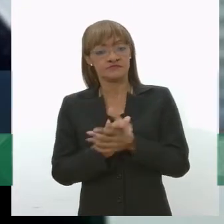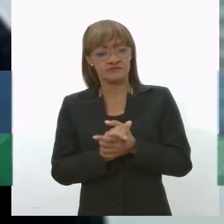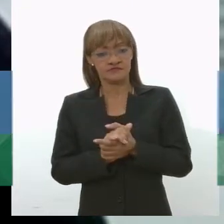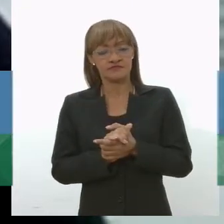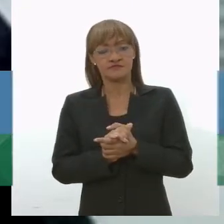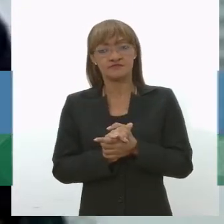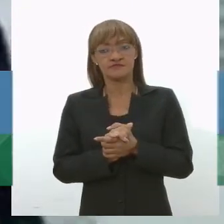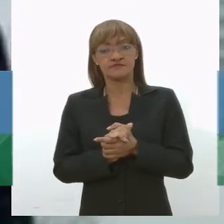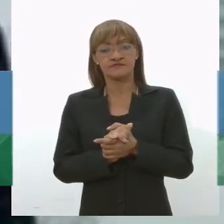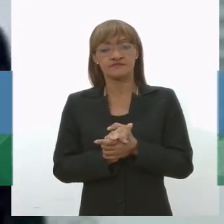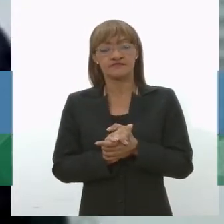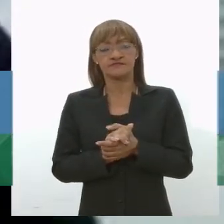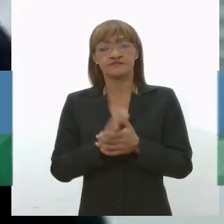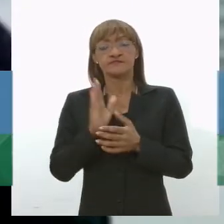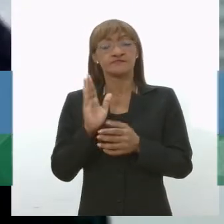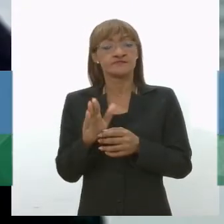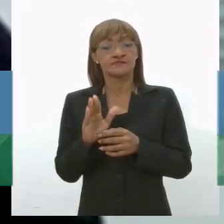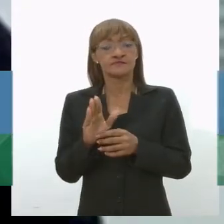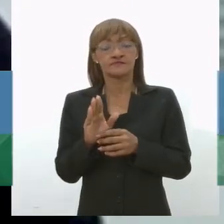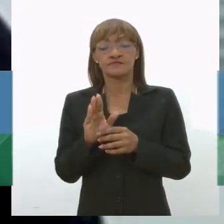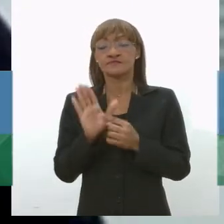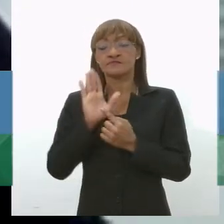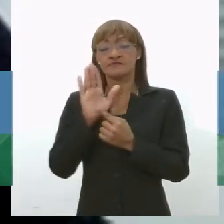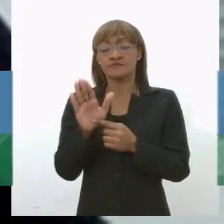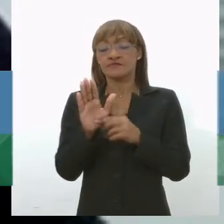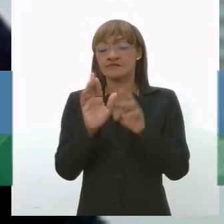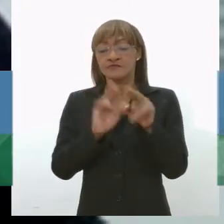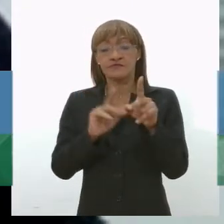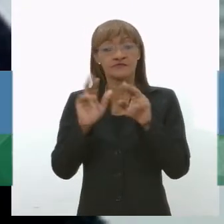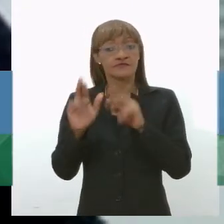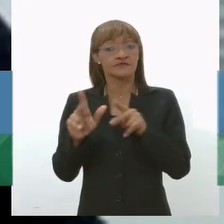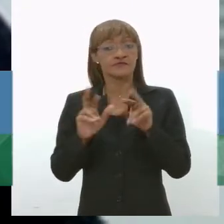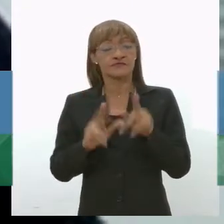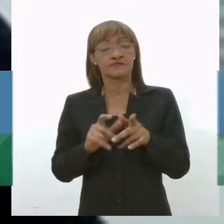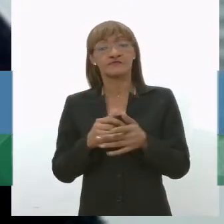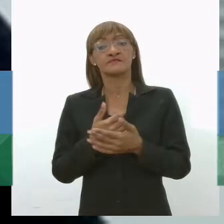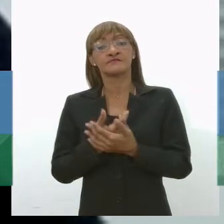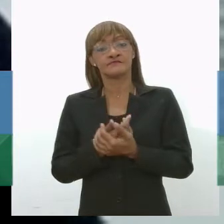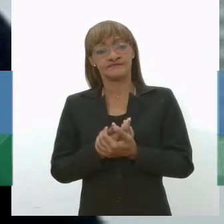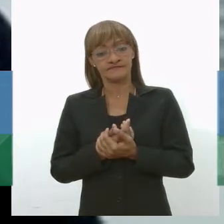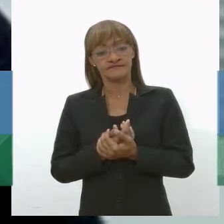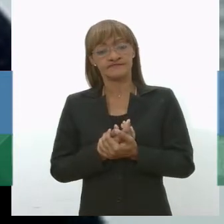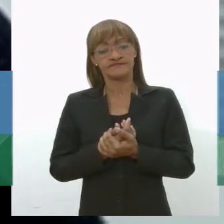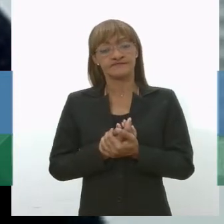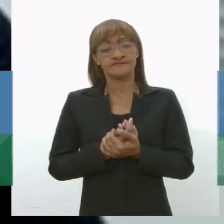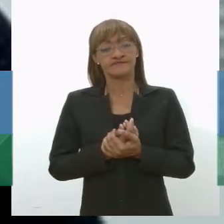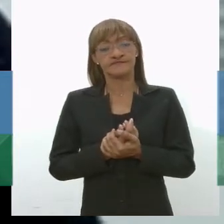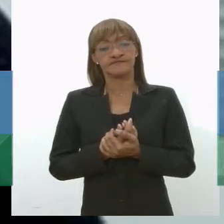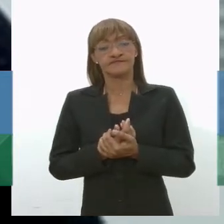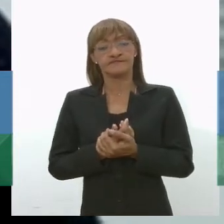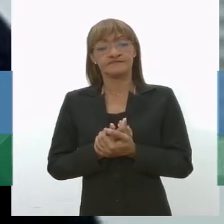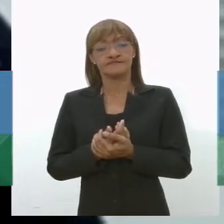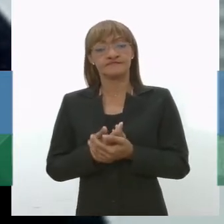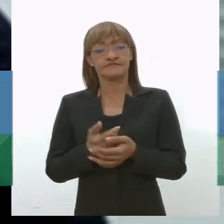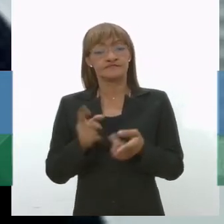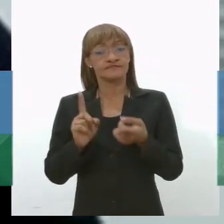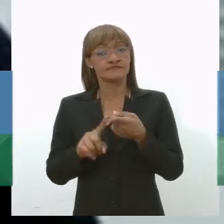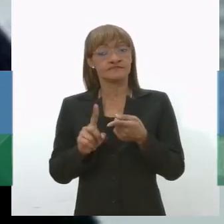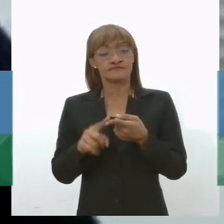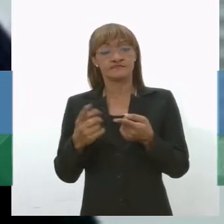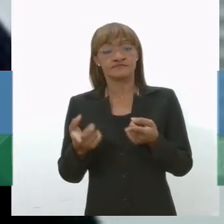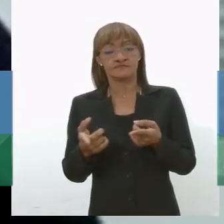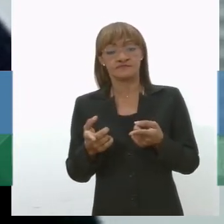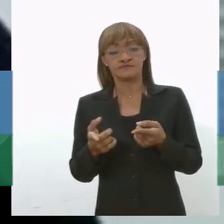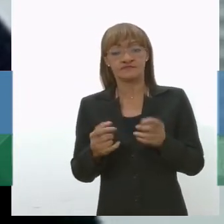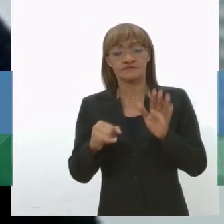úmido já faz toda a diferença na cadeia produtiva do resíduo. Nós temos contratos